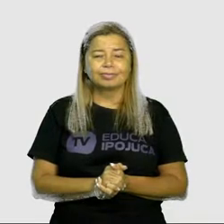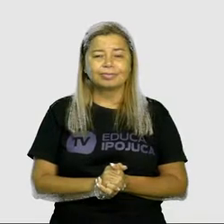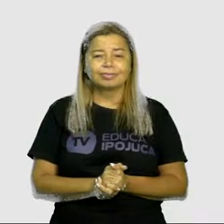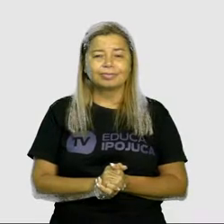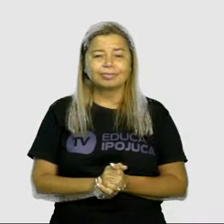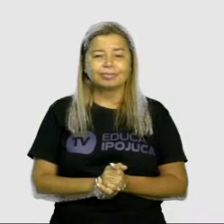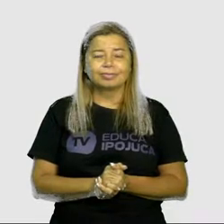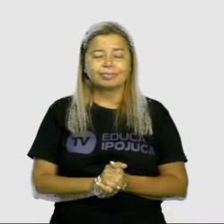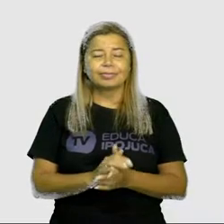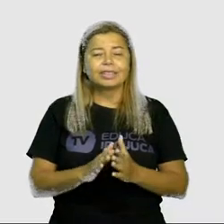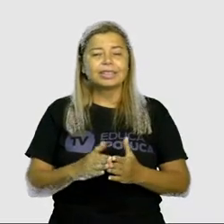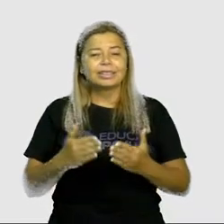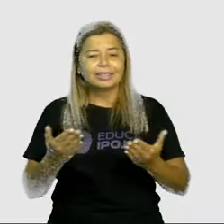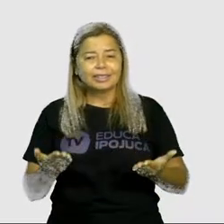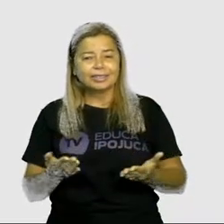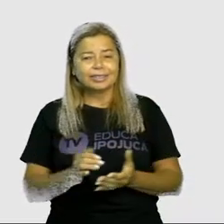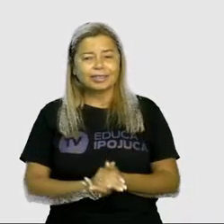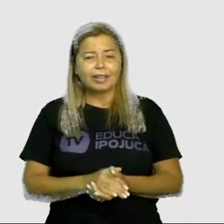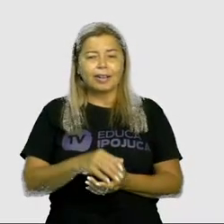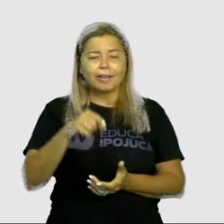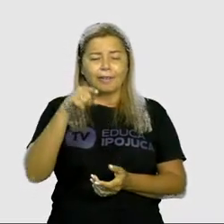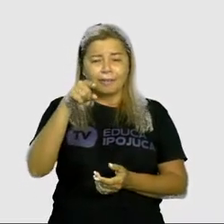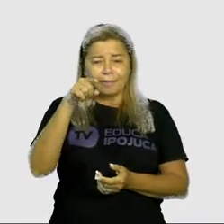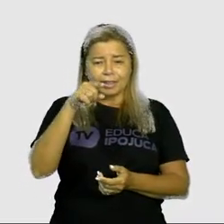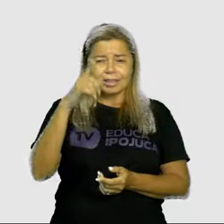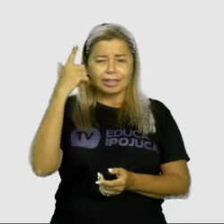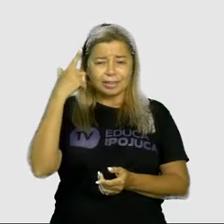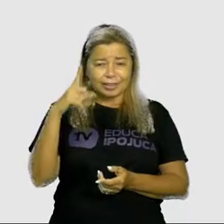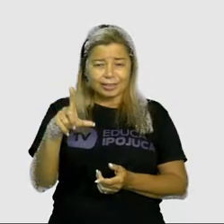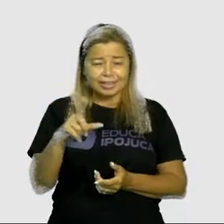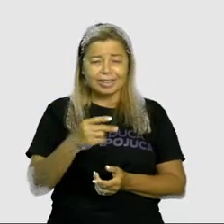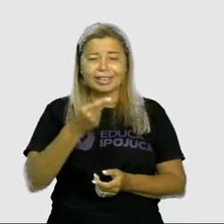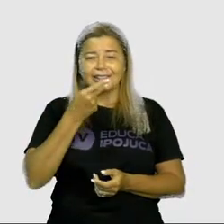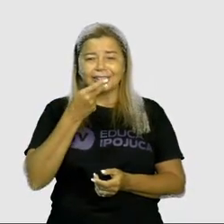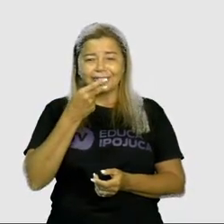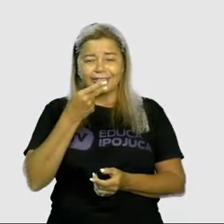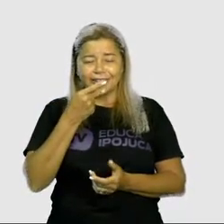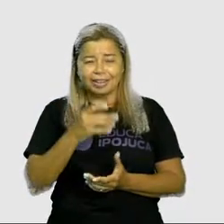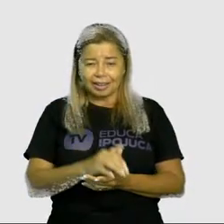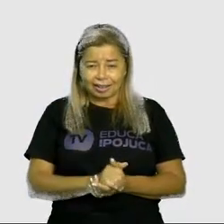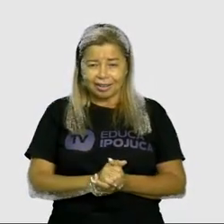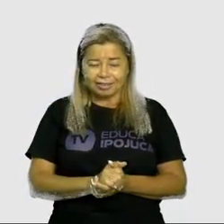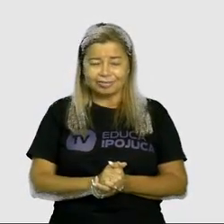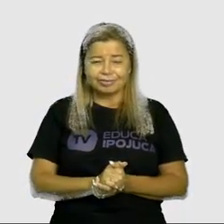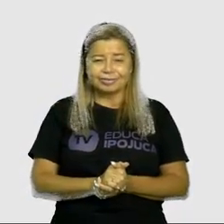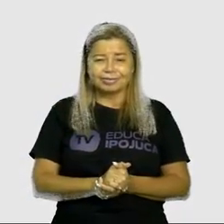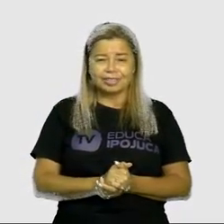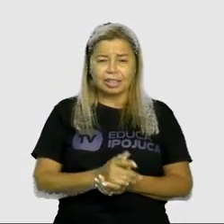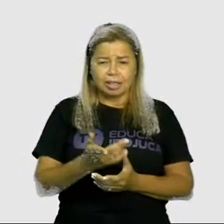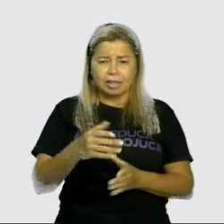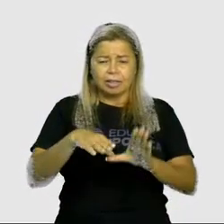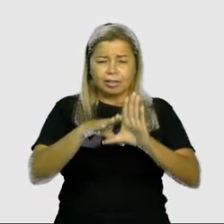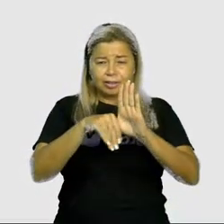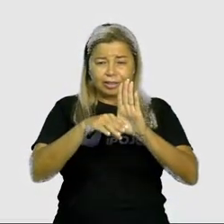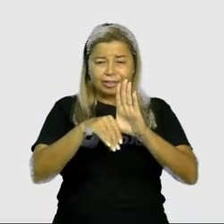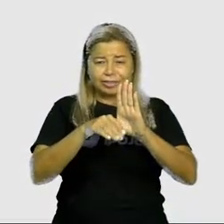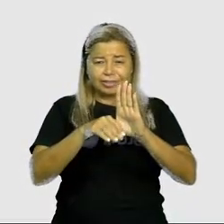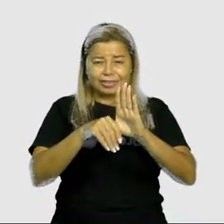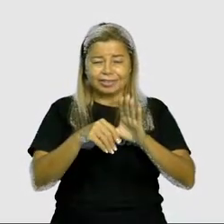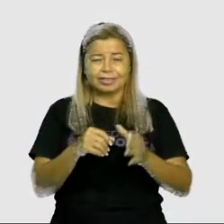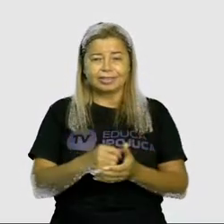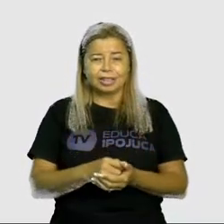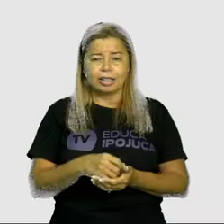doce. E aí, vocês vão conseguir pronunciar esse trava